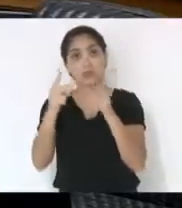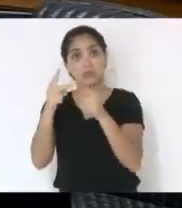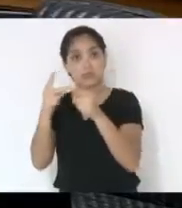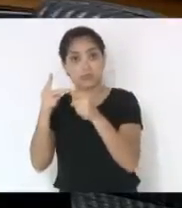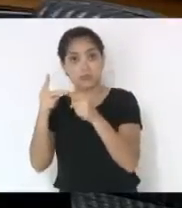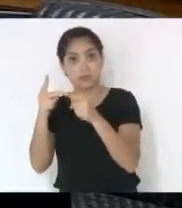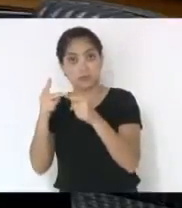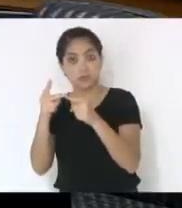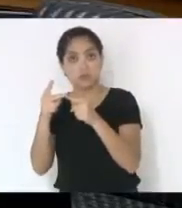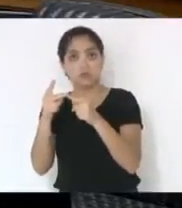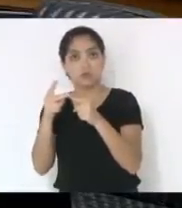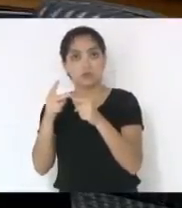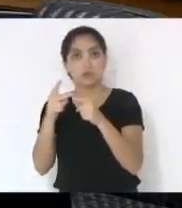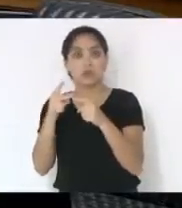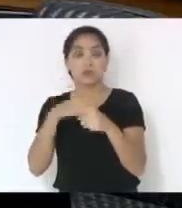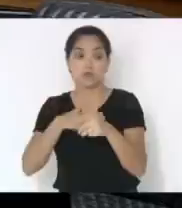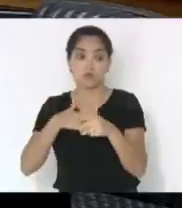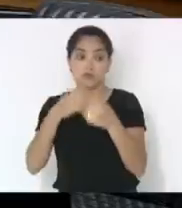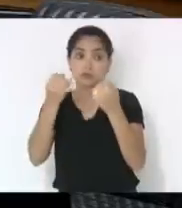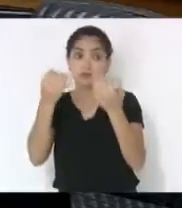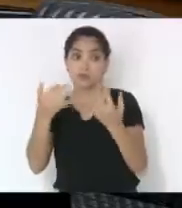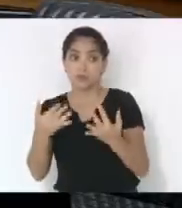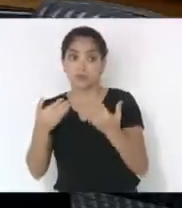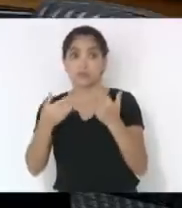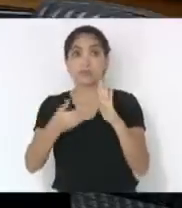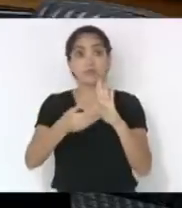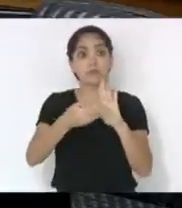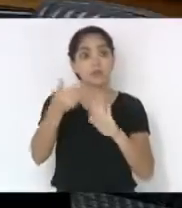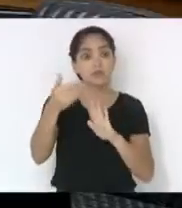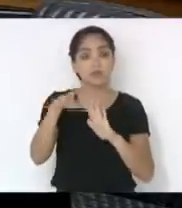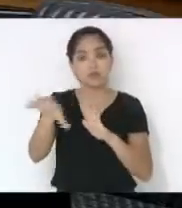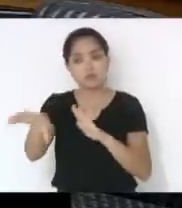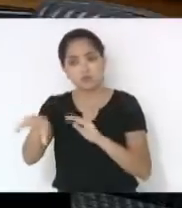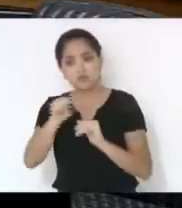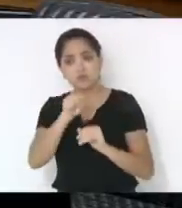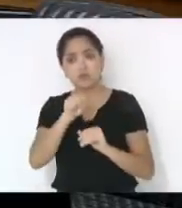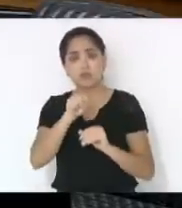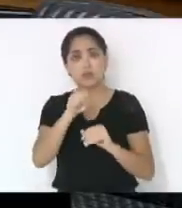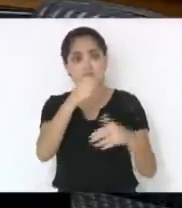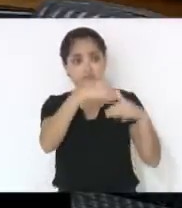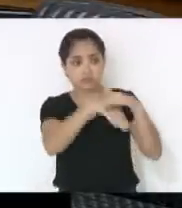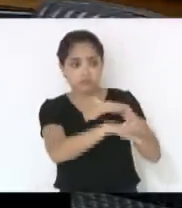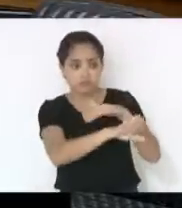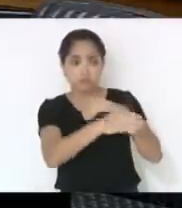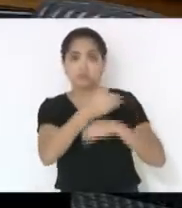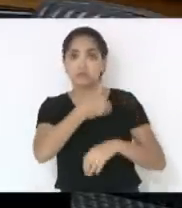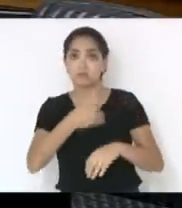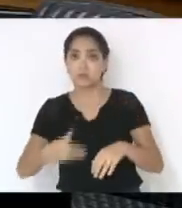parte, que eu gostaria que me explicasse também, é para retirar todo o dinheiro do PRODEC, botar no caixa do governo,